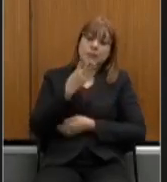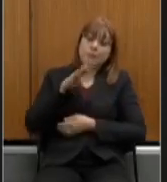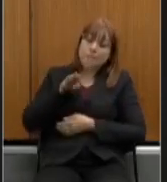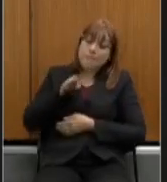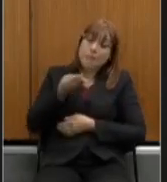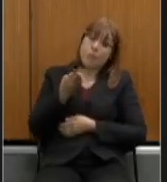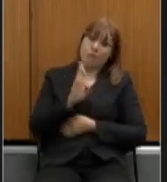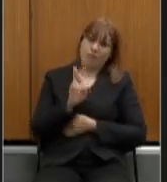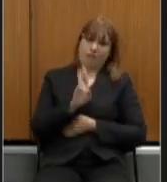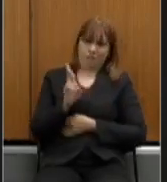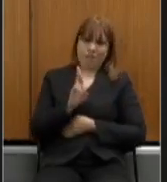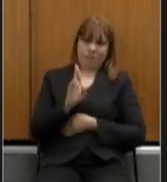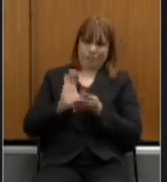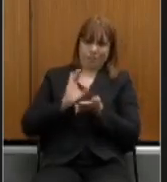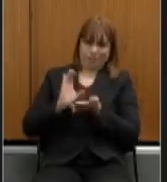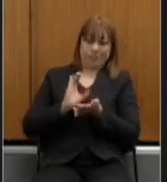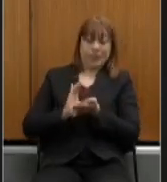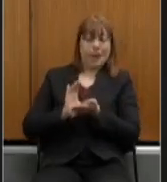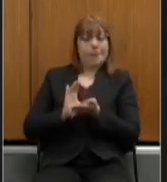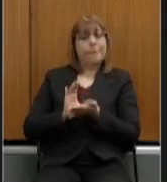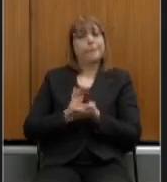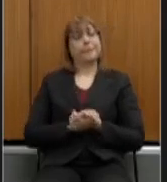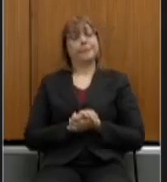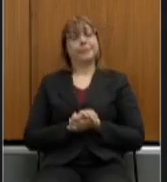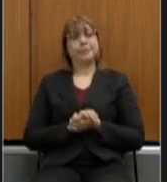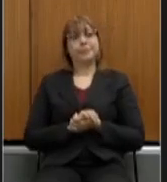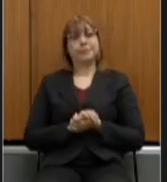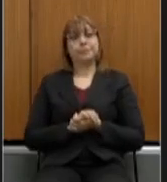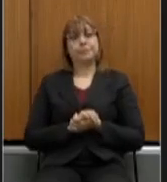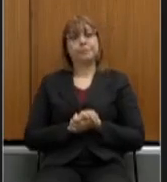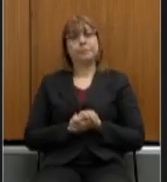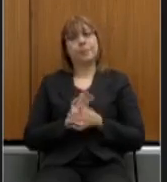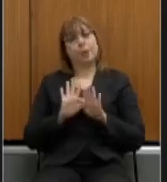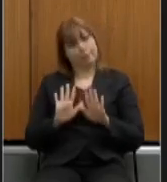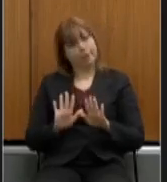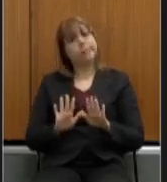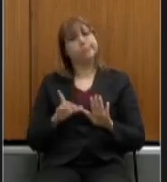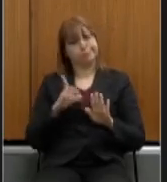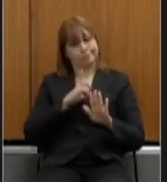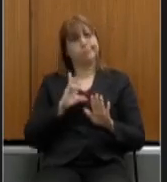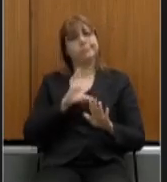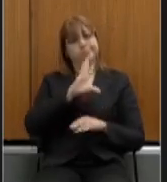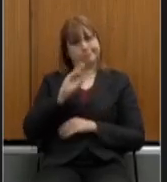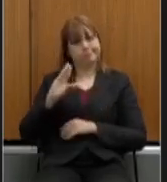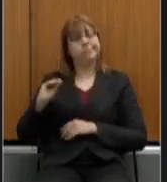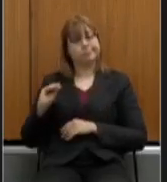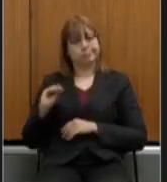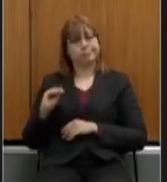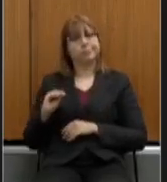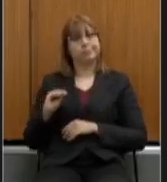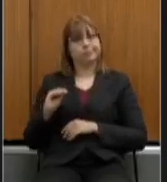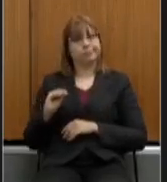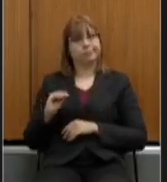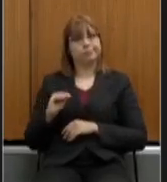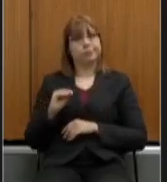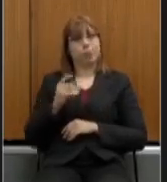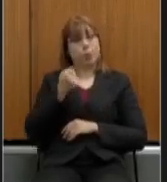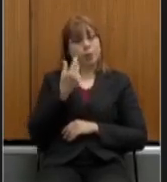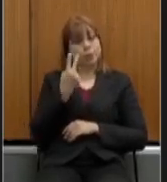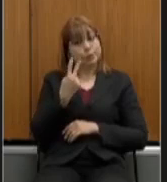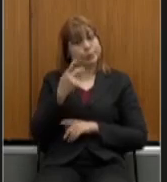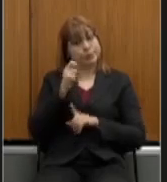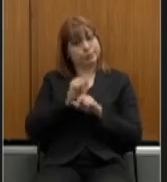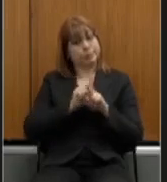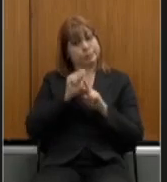arrecadação mesmo assim com a folha atrasada e continuamos quase que com dois meses de